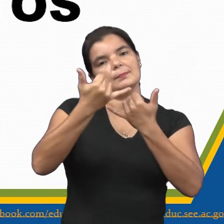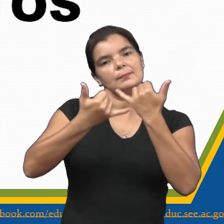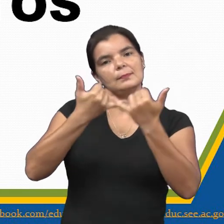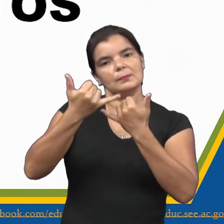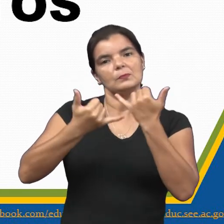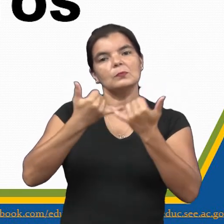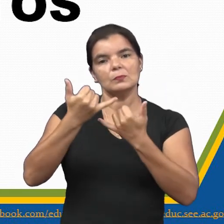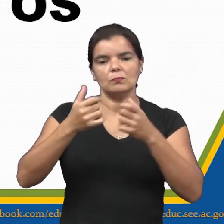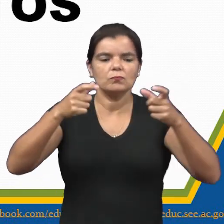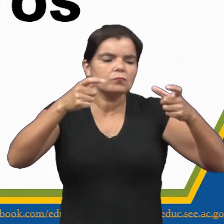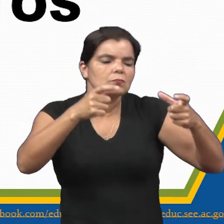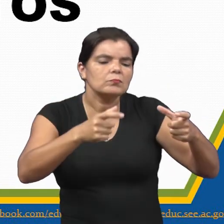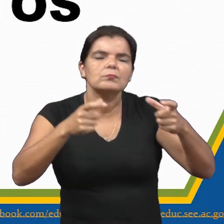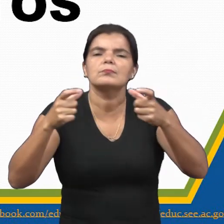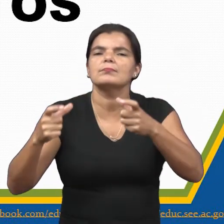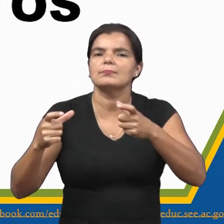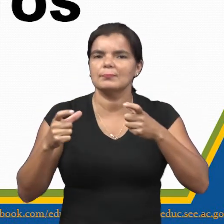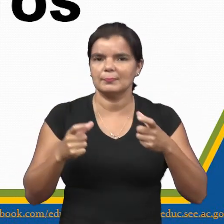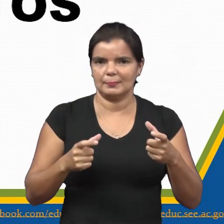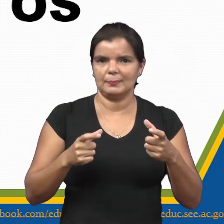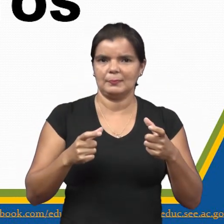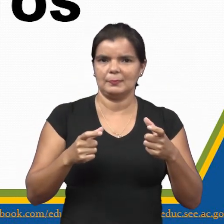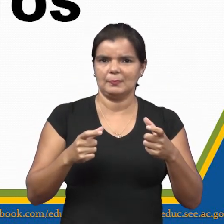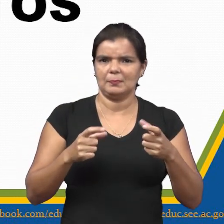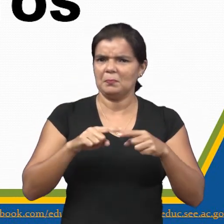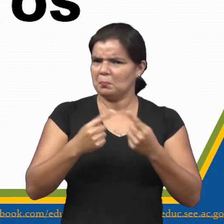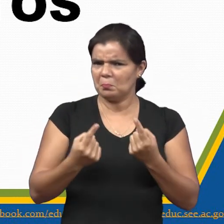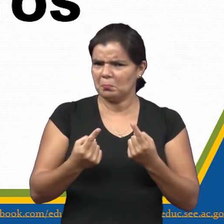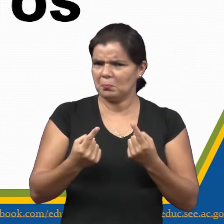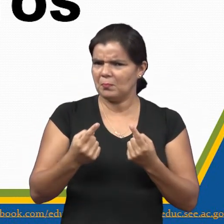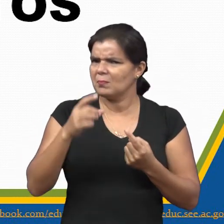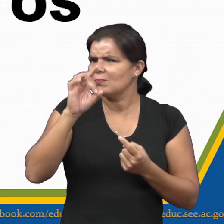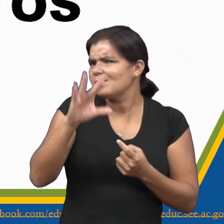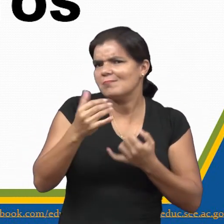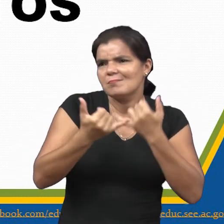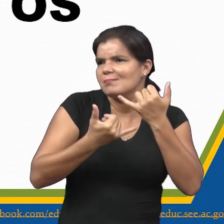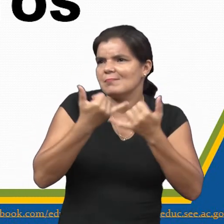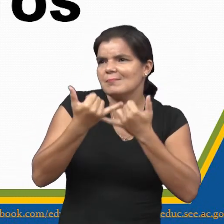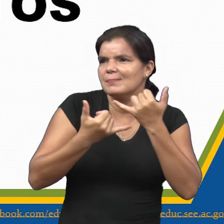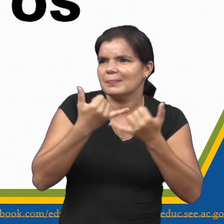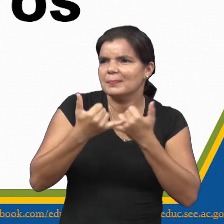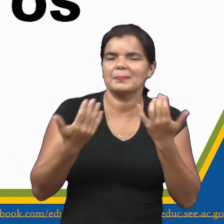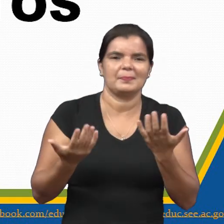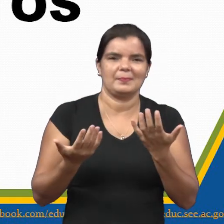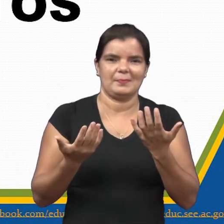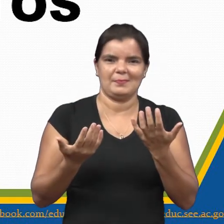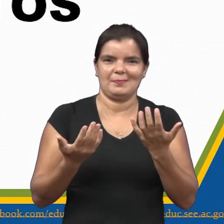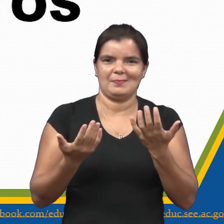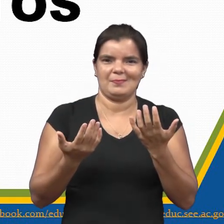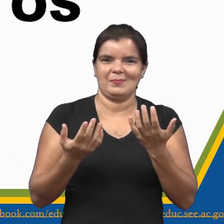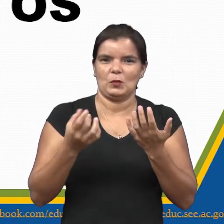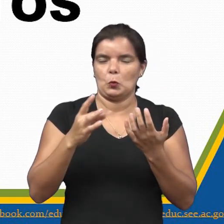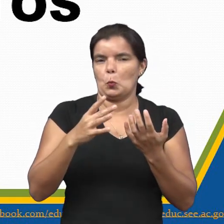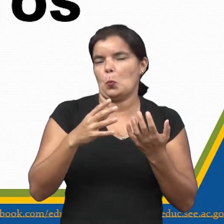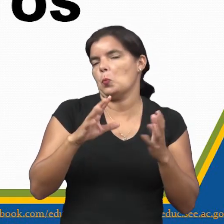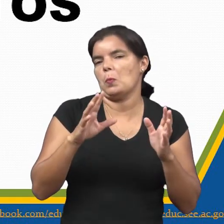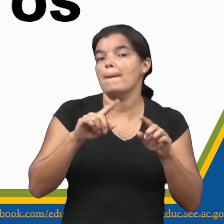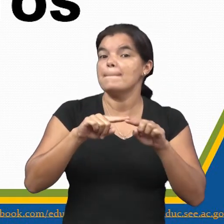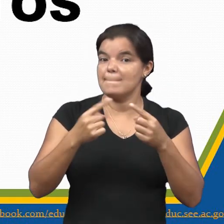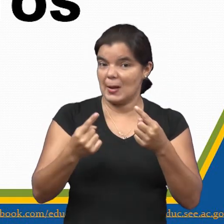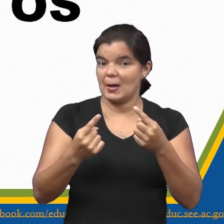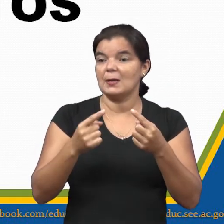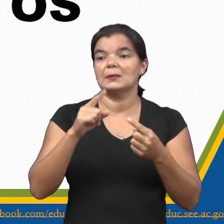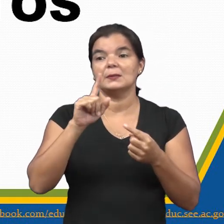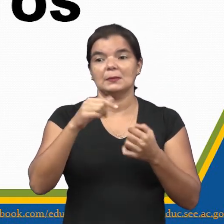em um espaço. Mas só que elas não estão brincando com brinquedos. Elas